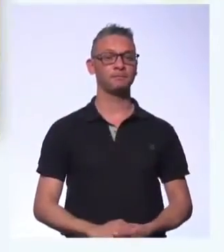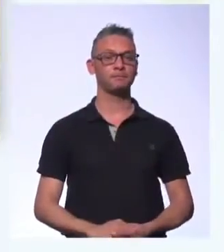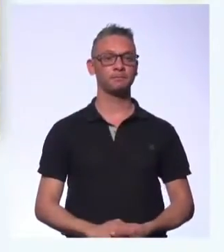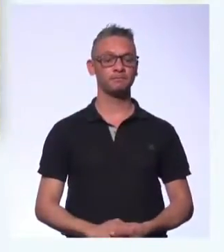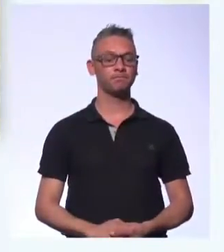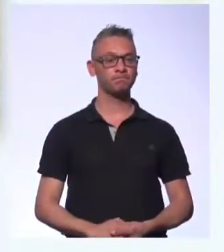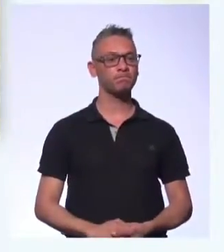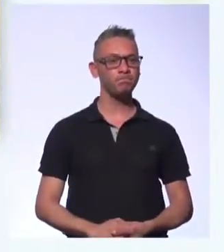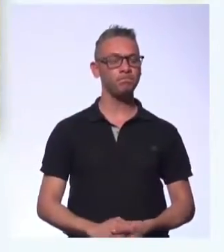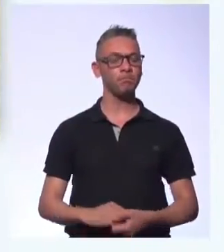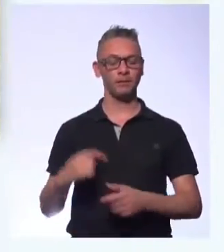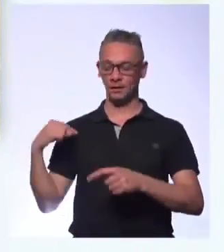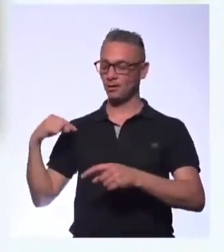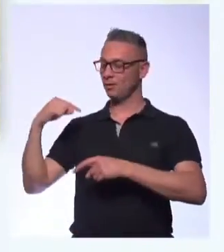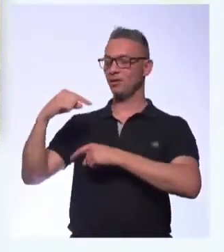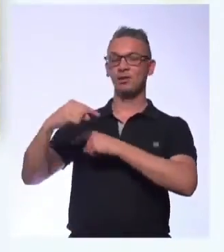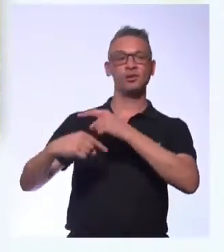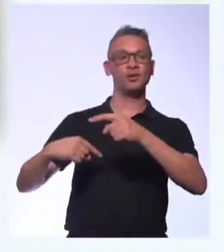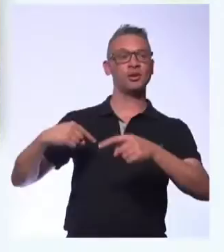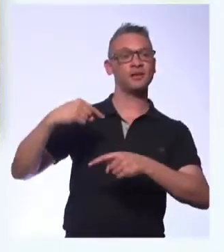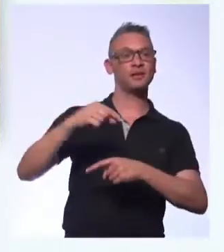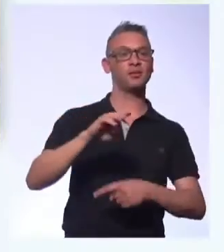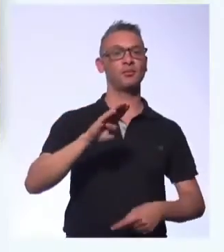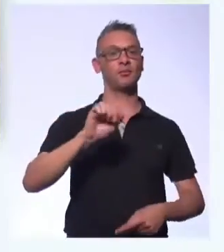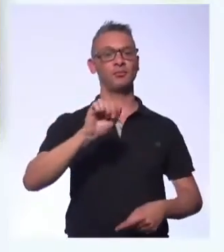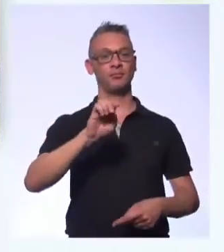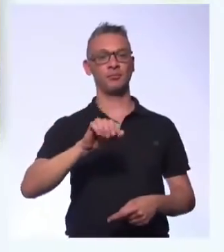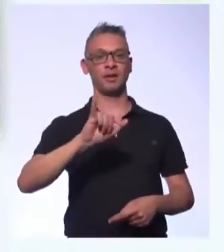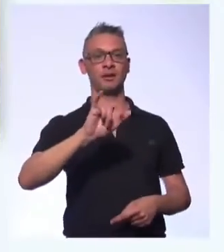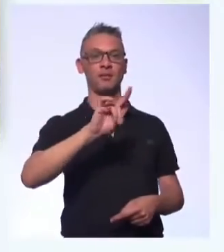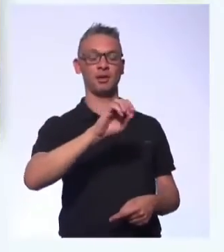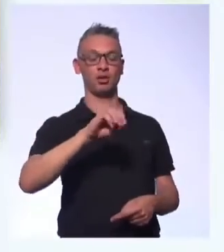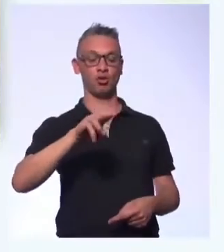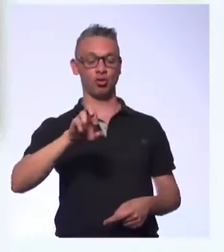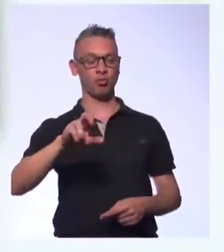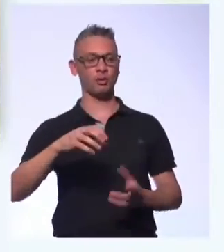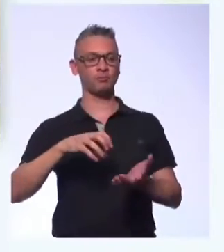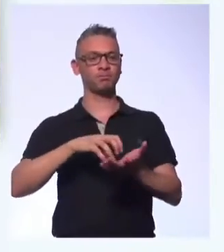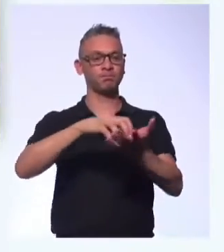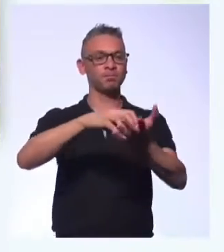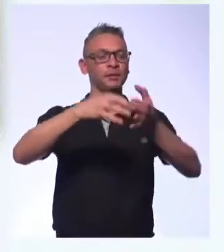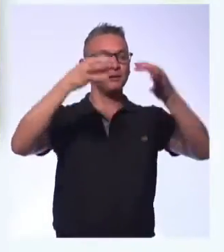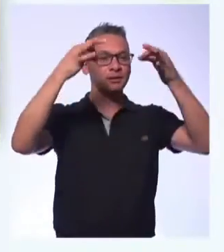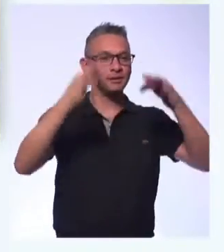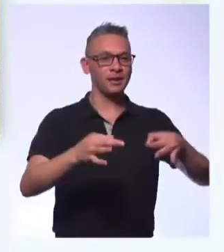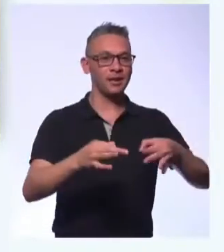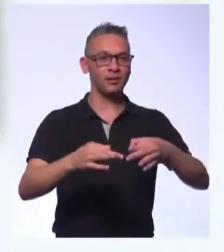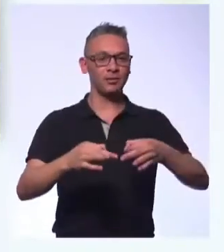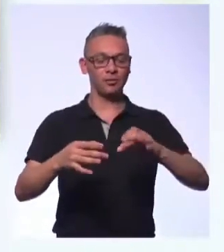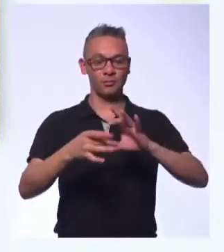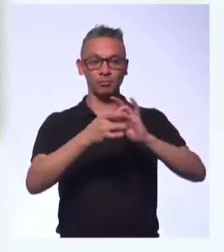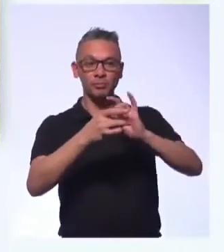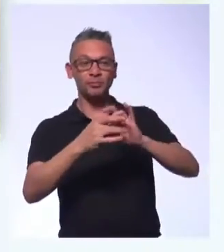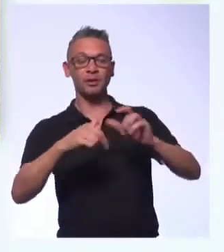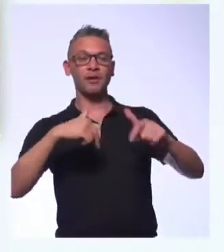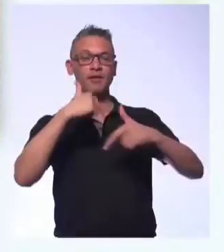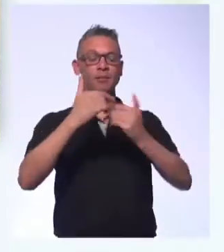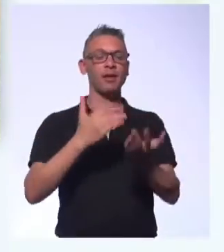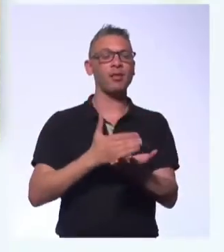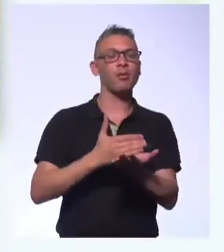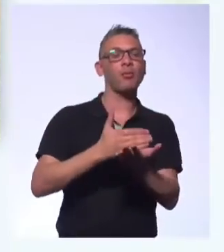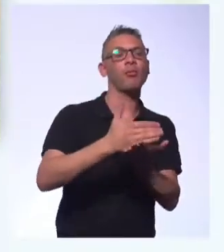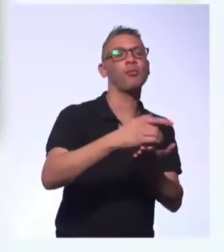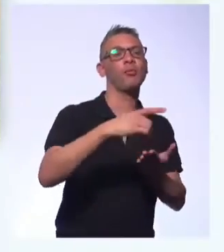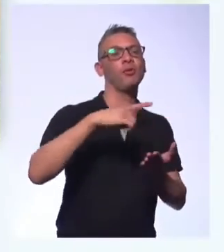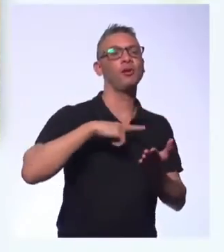A ideia de uma geração Baby Boomer foi construir uma carreira que fosse sólida, na qual a gente tivesse fidelização a um trabalho, uma carreira